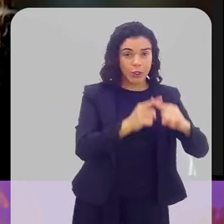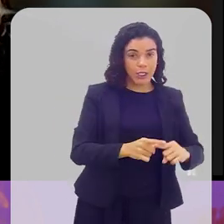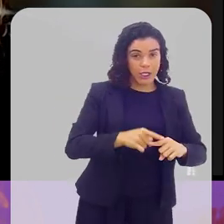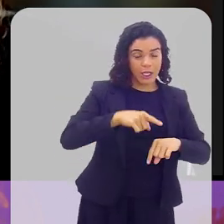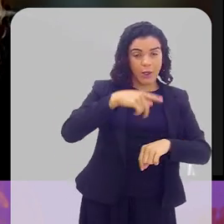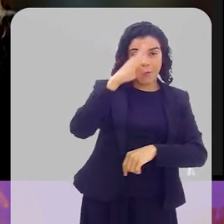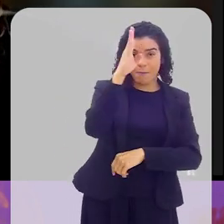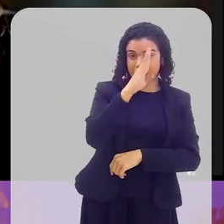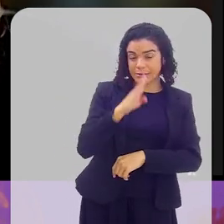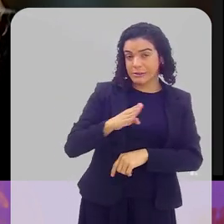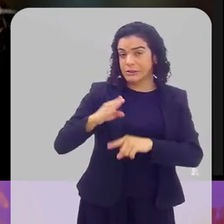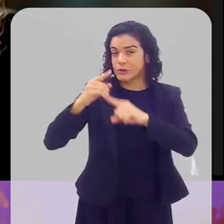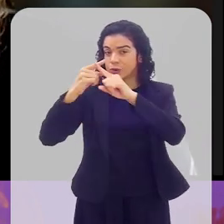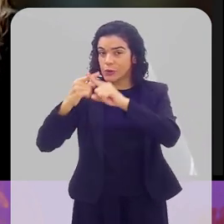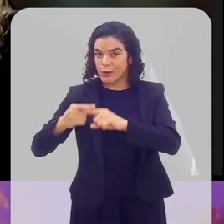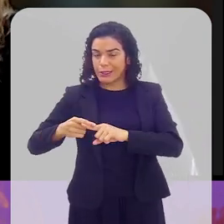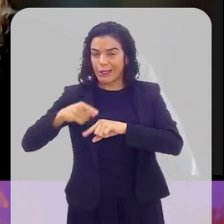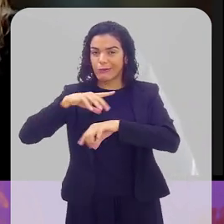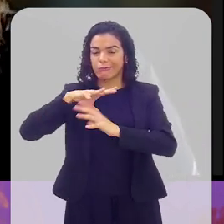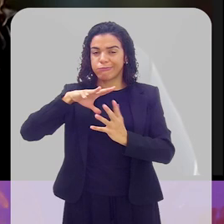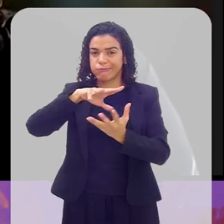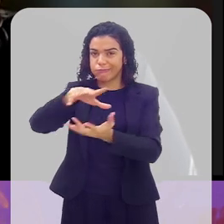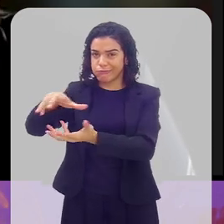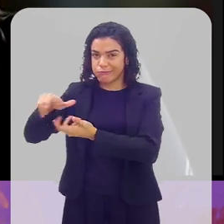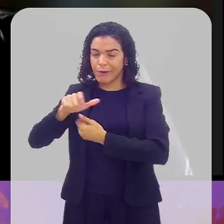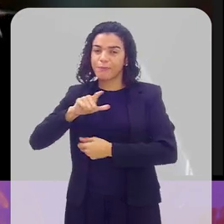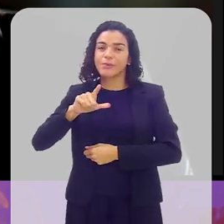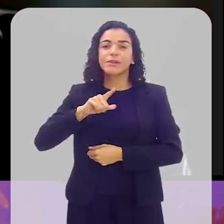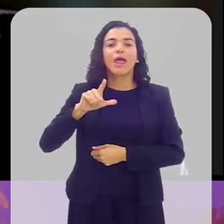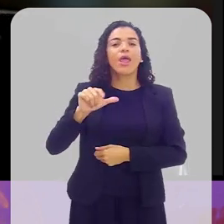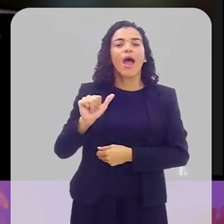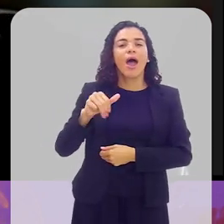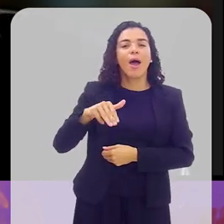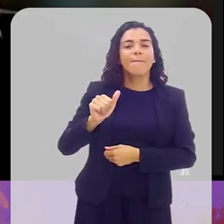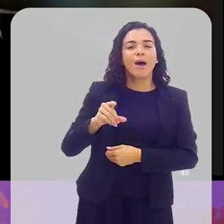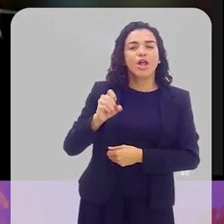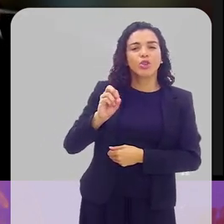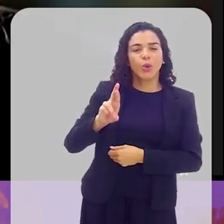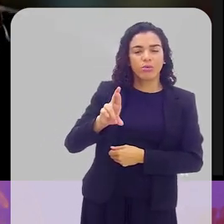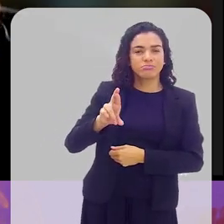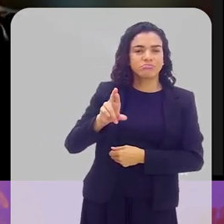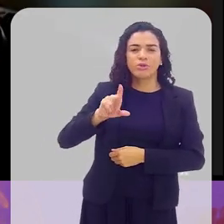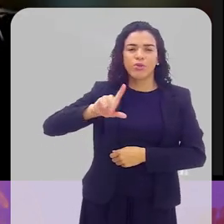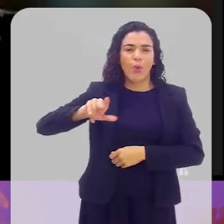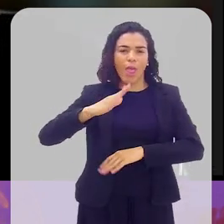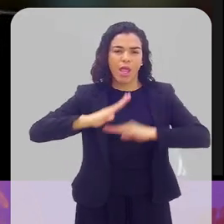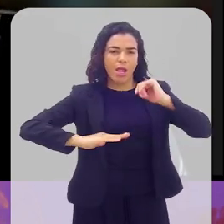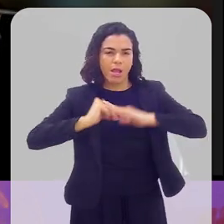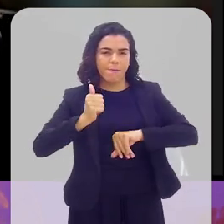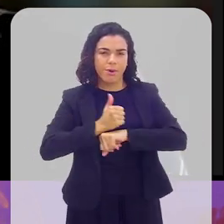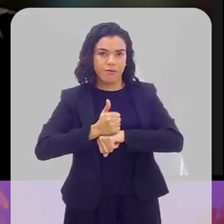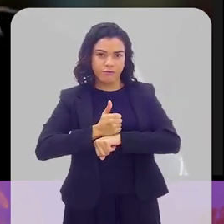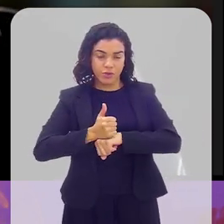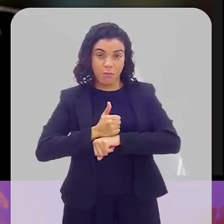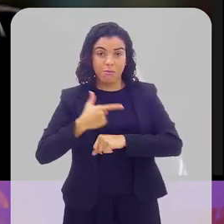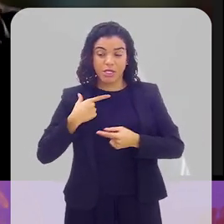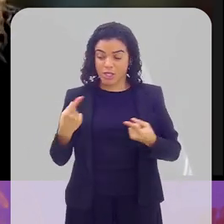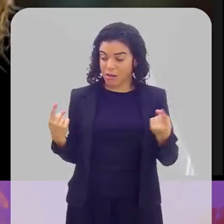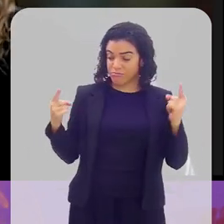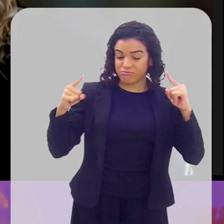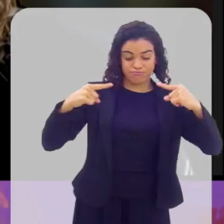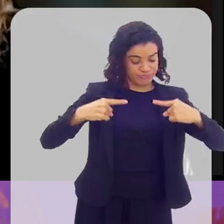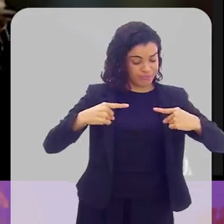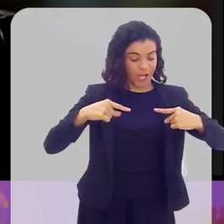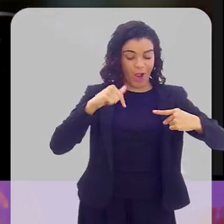internacionais, eles também têm categorias amadoras, então os amadores têm a oportunidade de jogar o mesmo torneio do profissional, estar ali ao